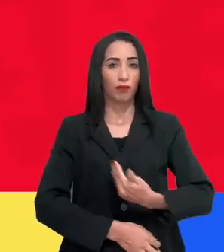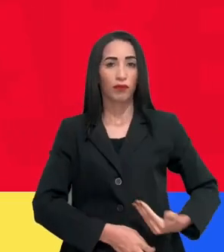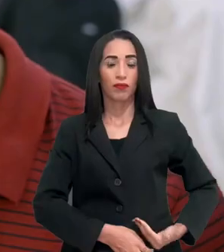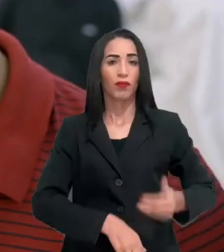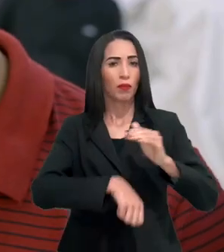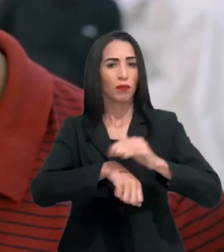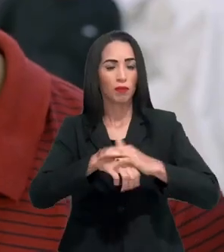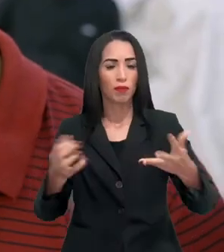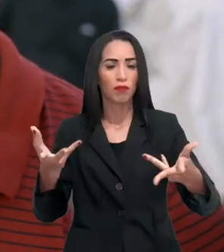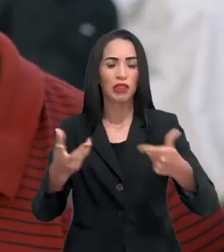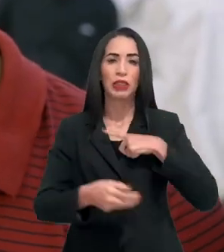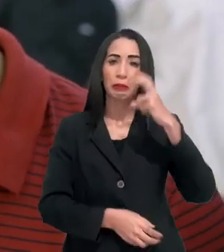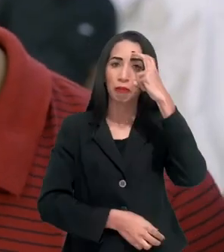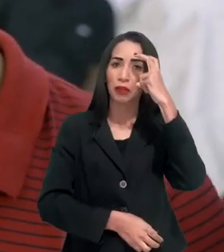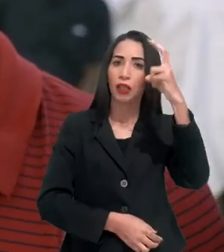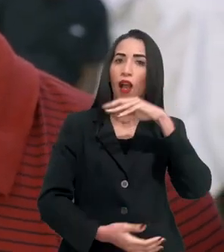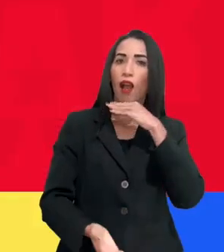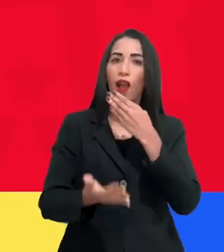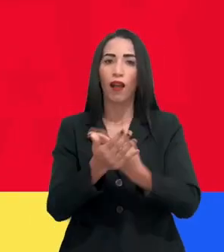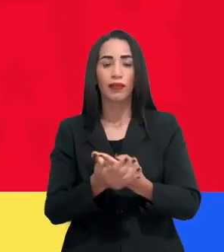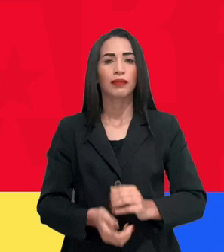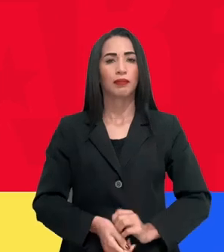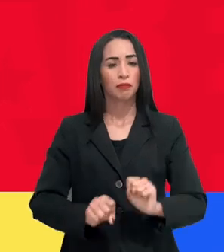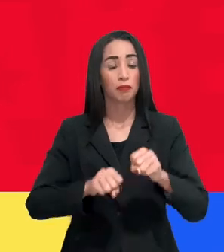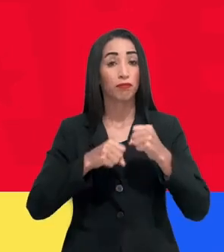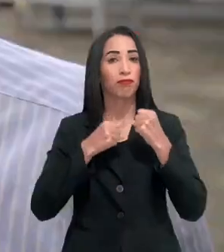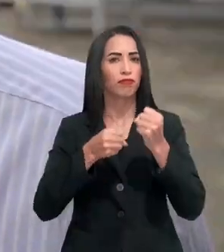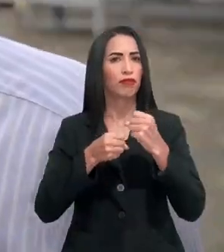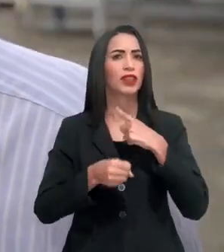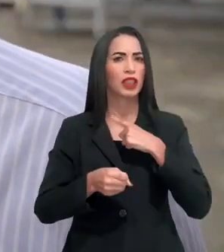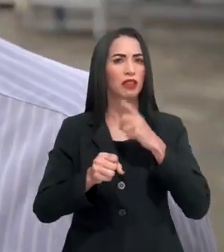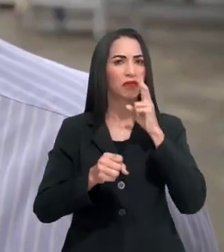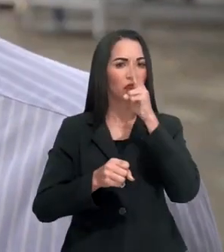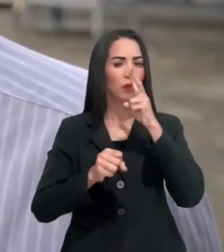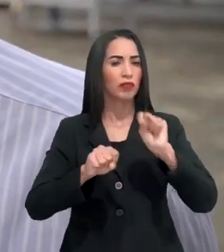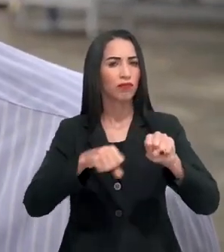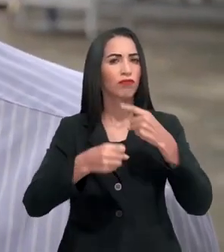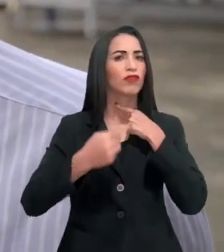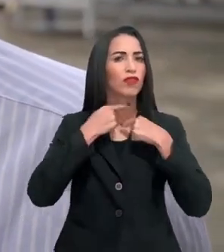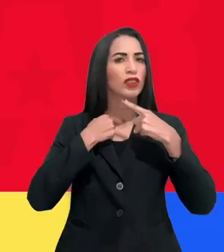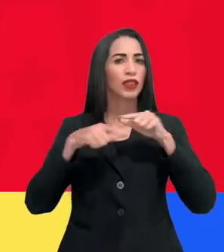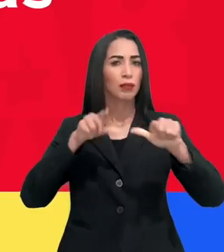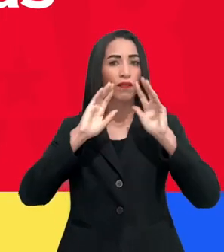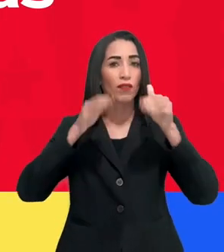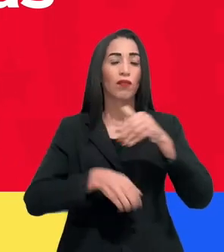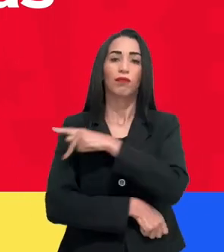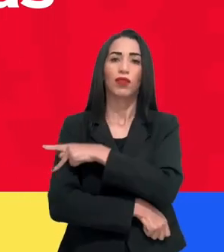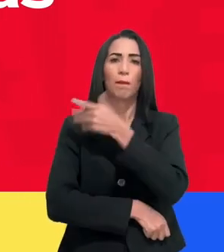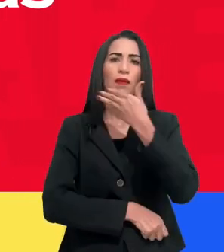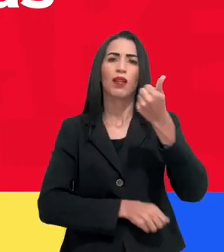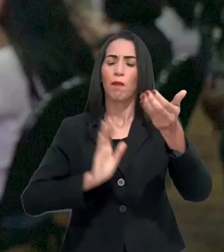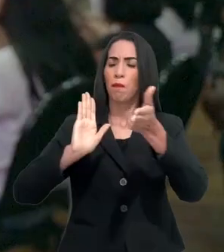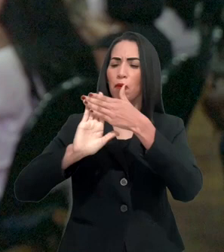Competente. É um cara de uma inteligência brilhante, né? Disposição. Tem força de trabalhar para o Piauí, né? Melhores